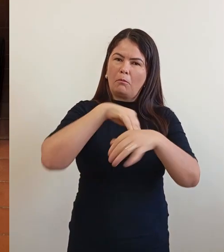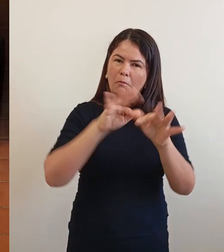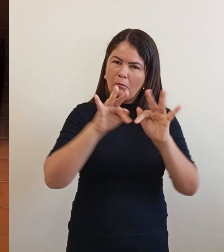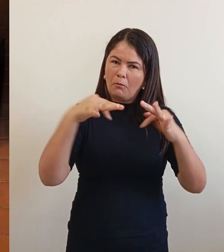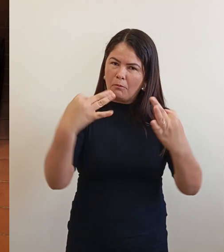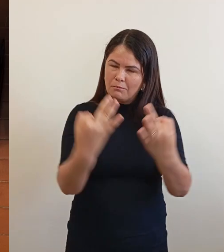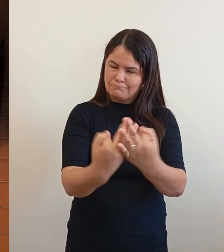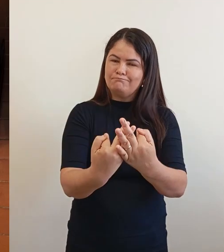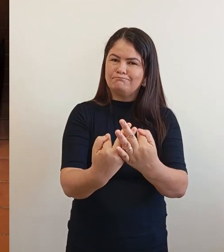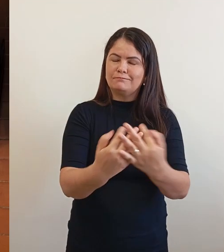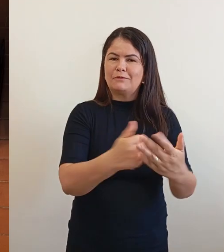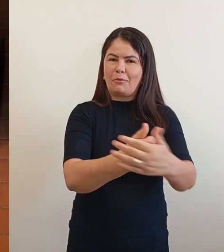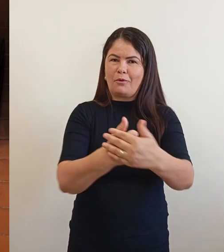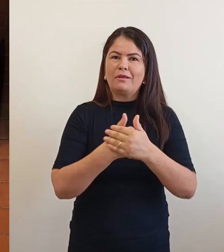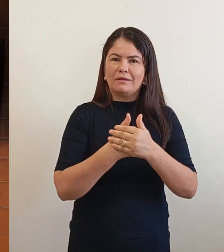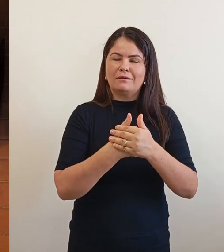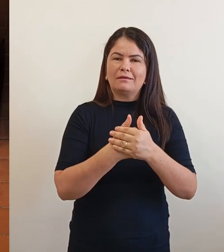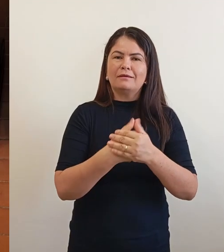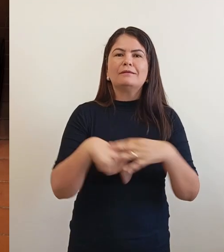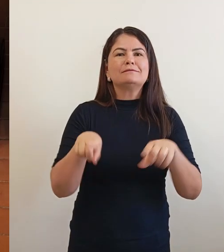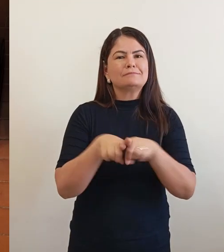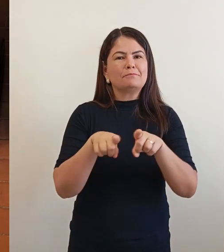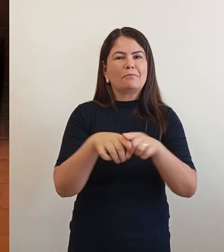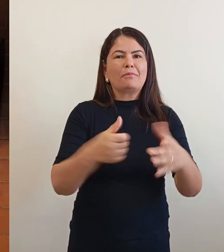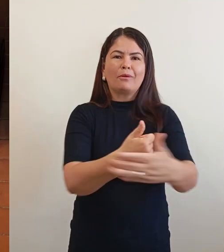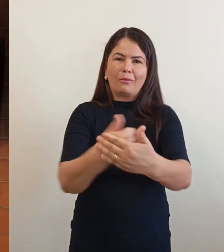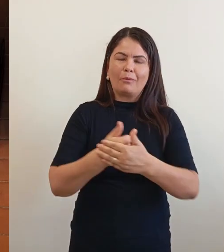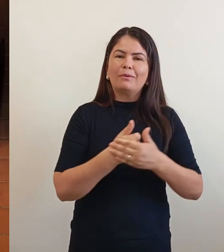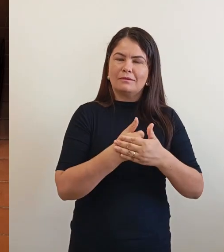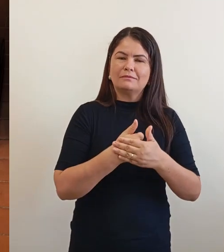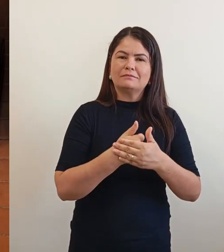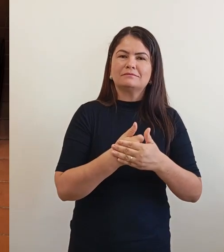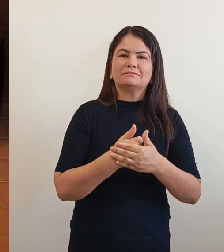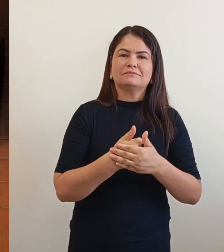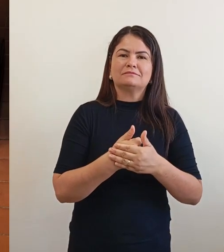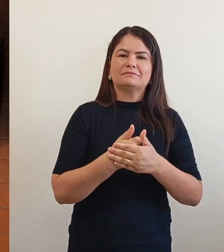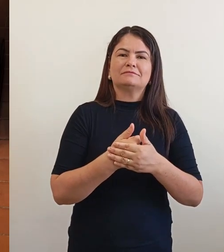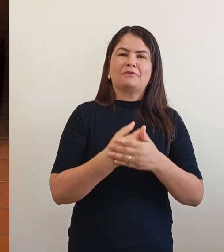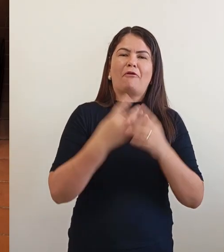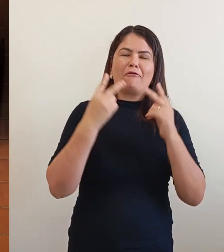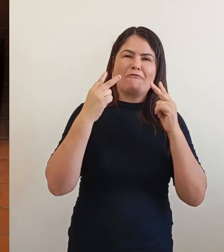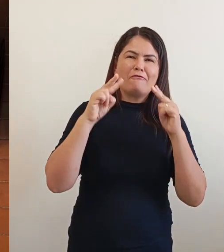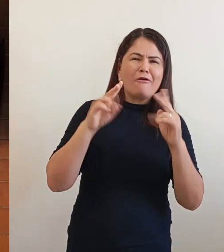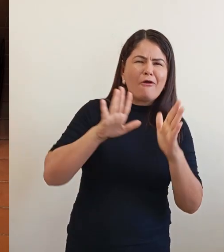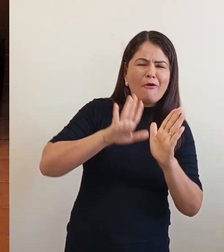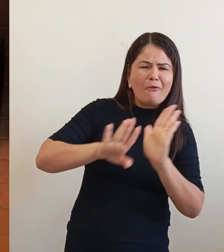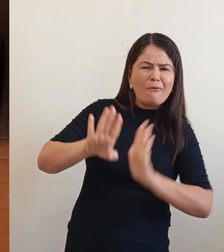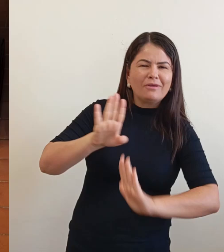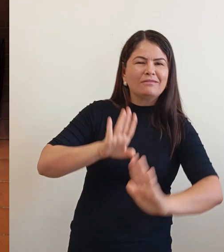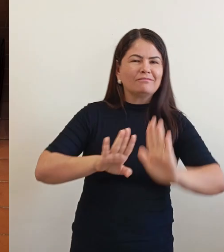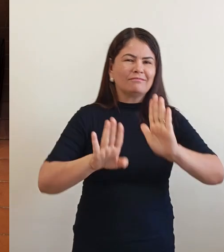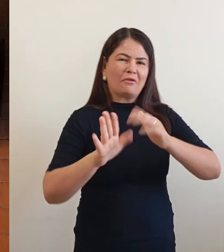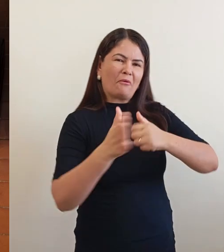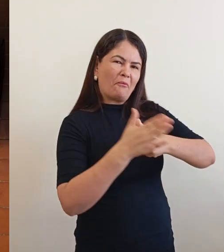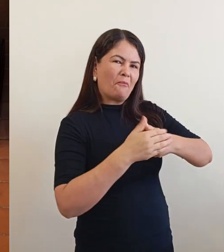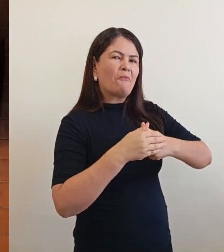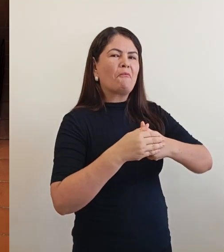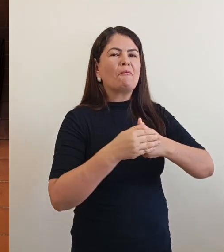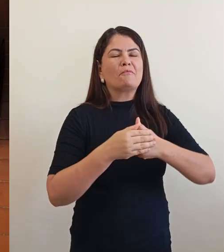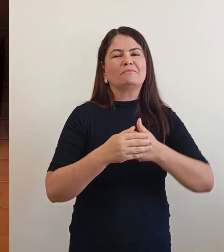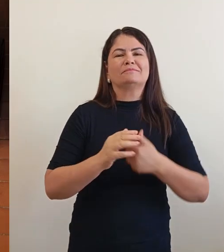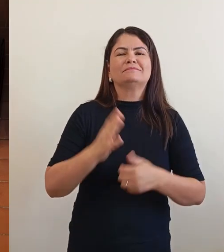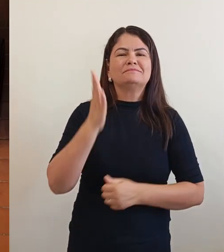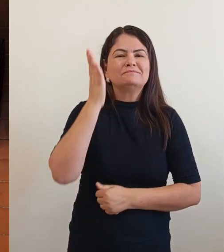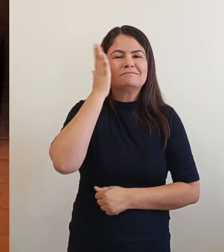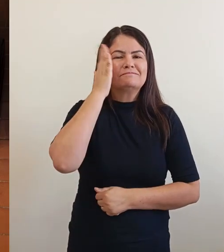né? A gente vê o ciúme que tem da gente, né? Porque a gente vê que gosta da gente. O Luiz Pirilho é o meu vice, a